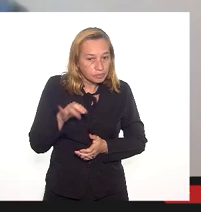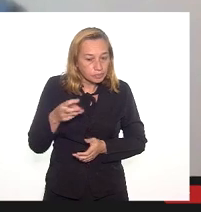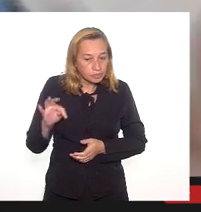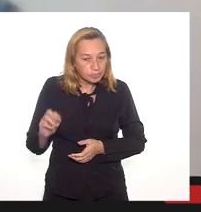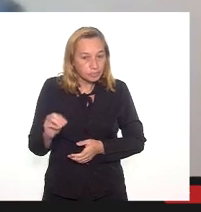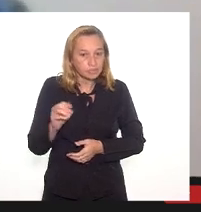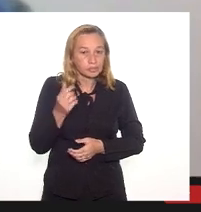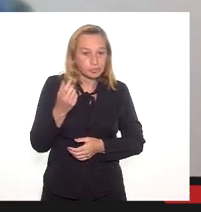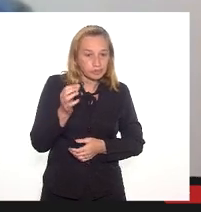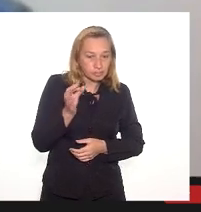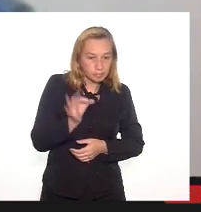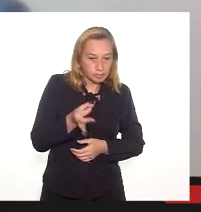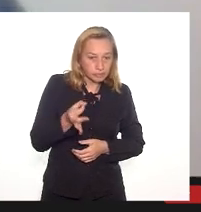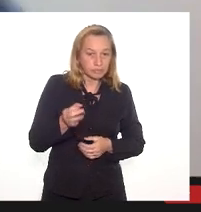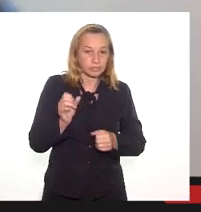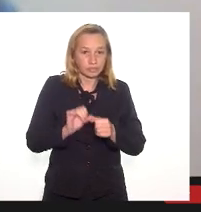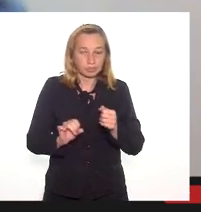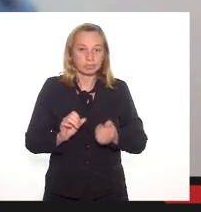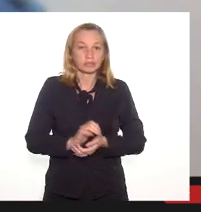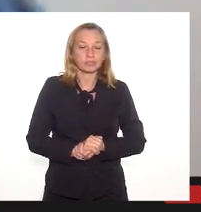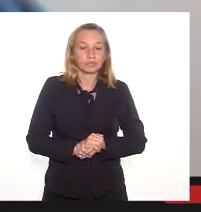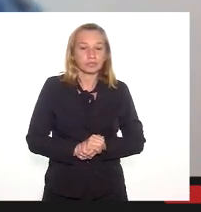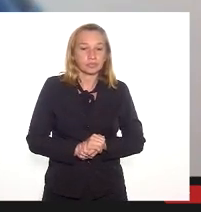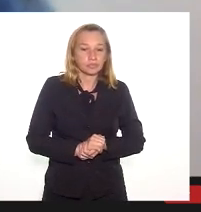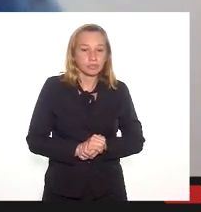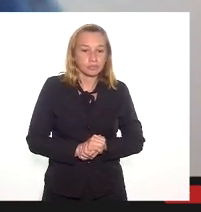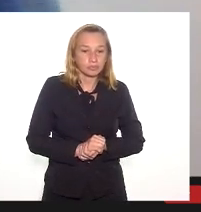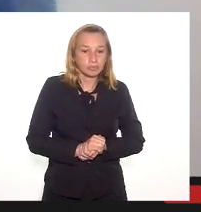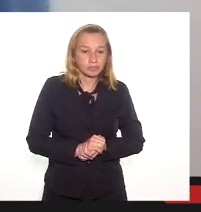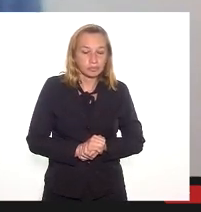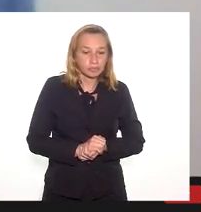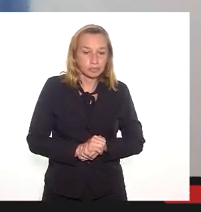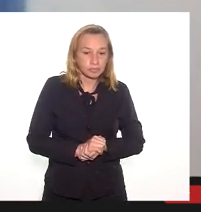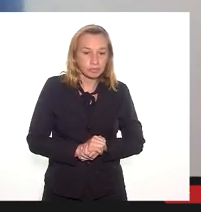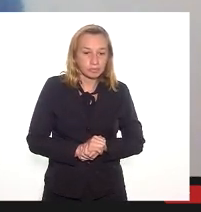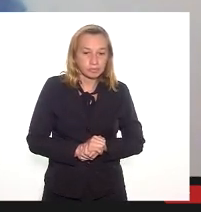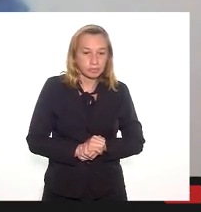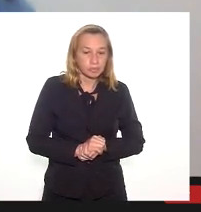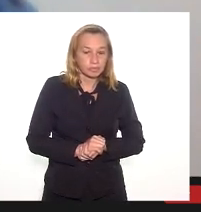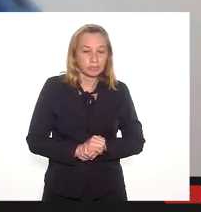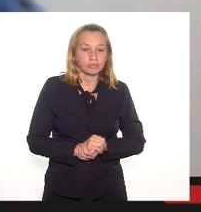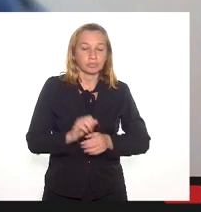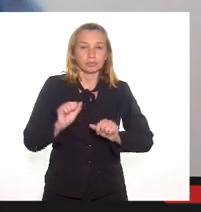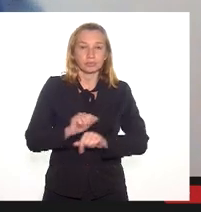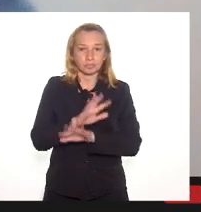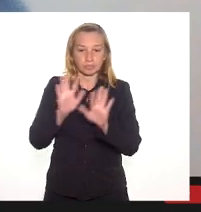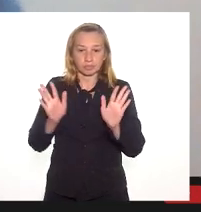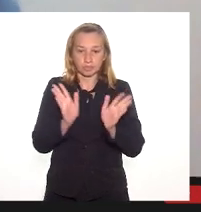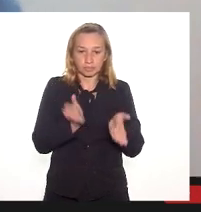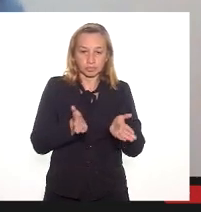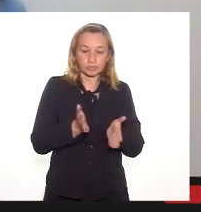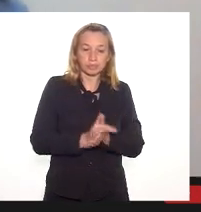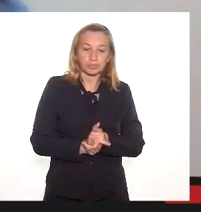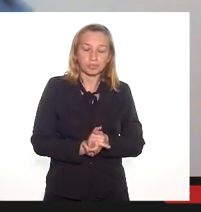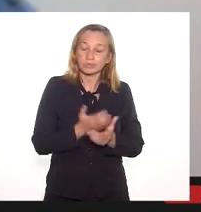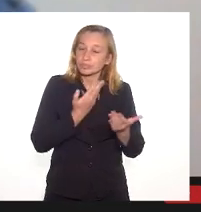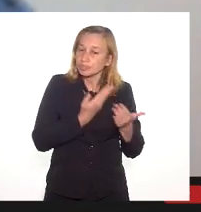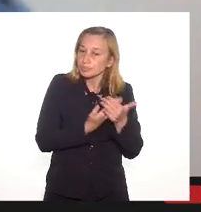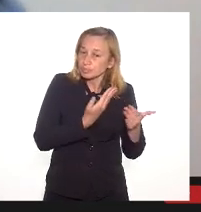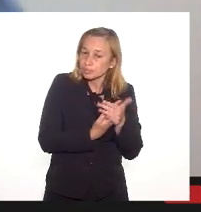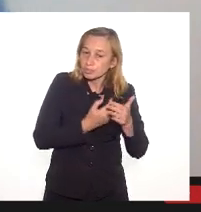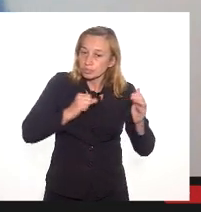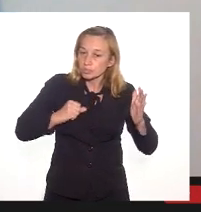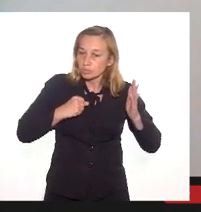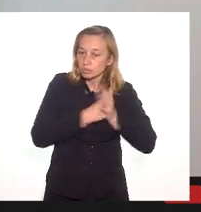com certeza, eles têm que fazer. Já quanto a Weyarrima, acho que vale esclarecer que é um estudo de